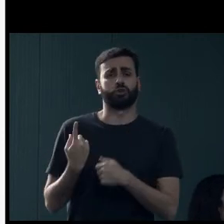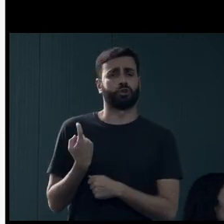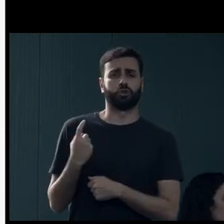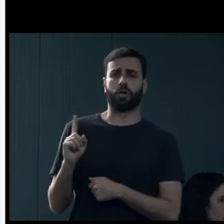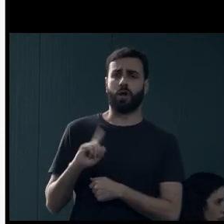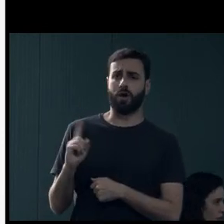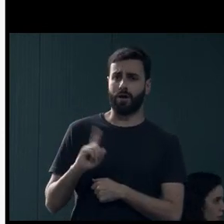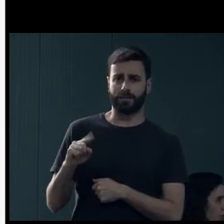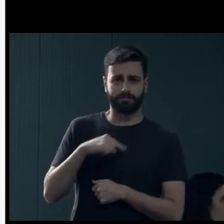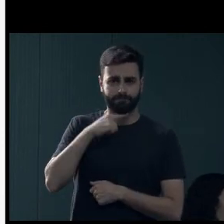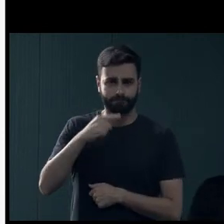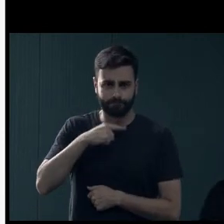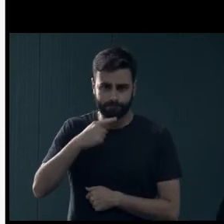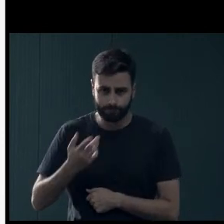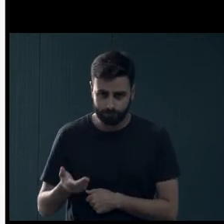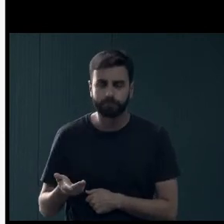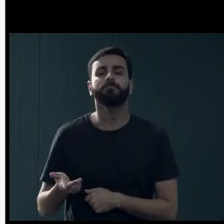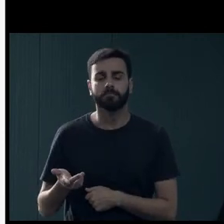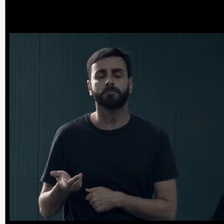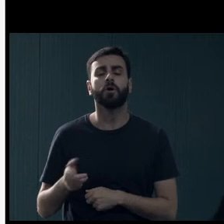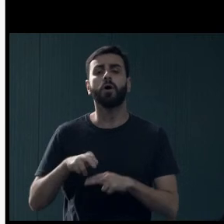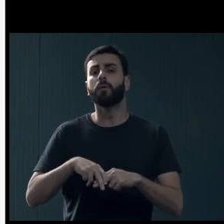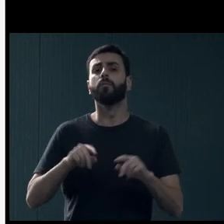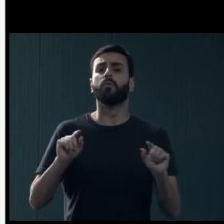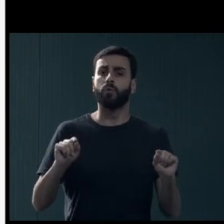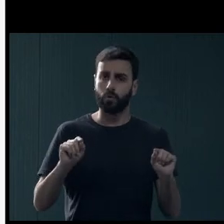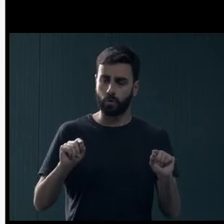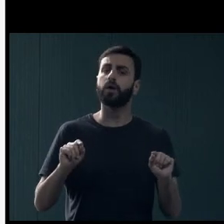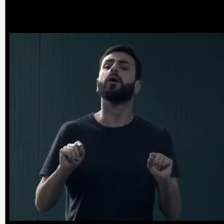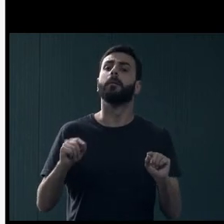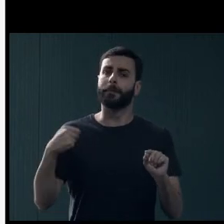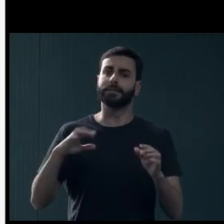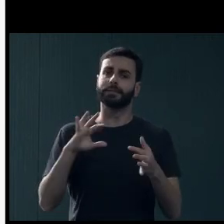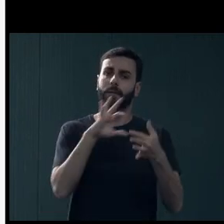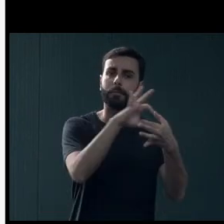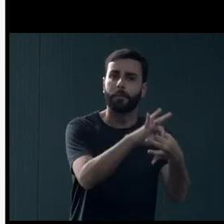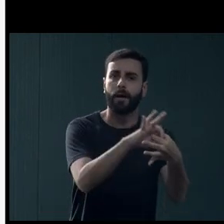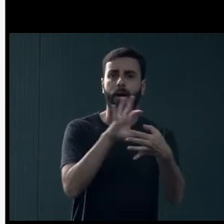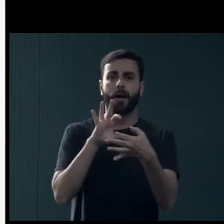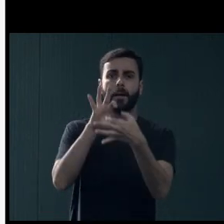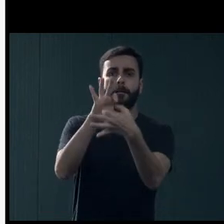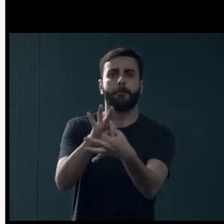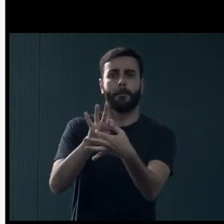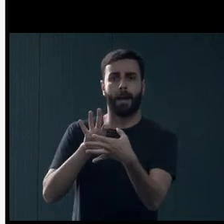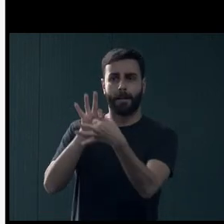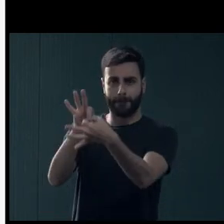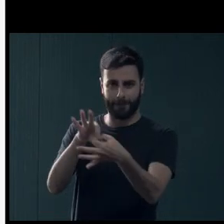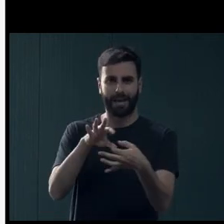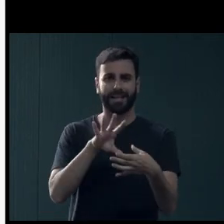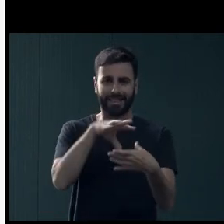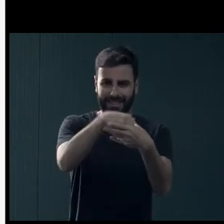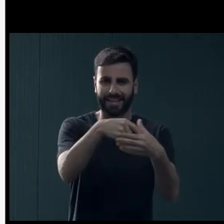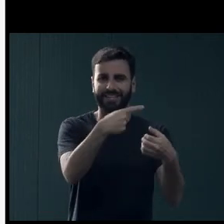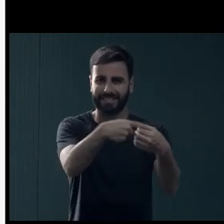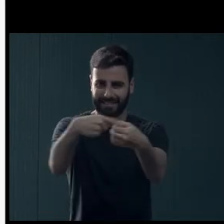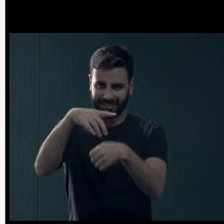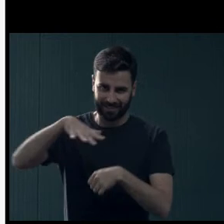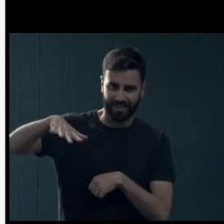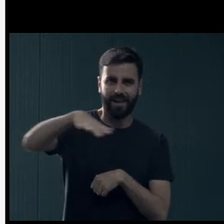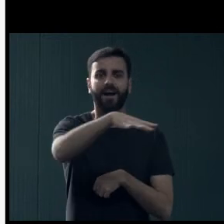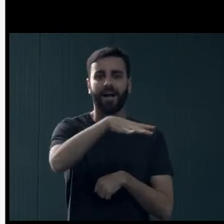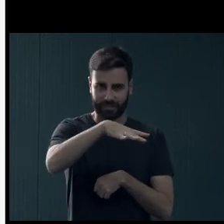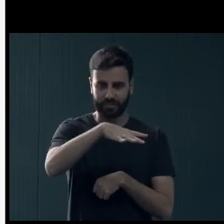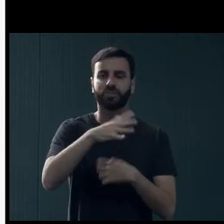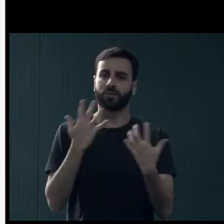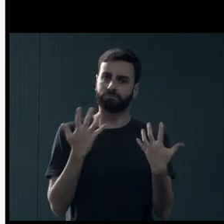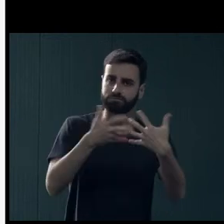essa demanda. Então, a lógica é de composição e de integração com serviços municípios vinculados. E as unidades de saúde da família